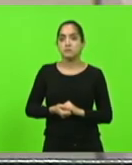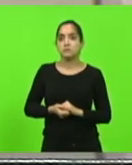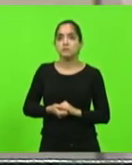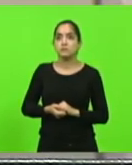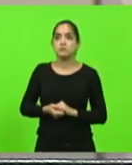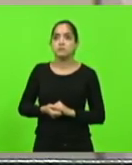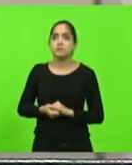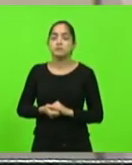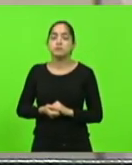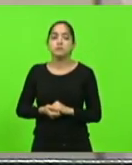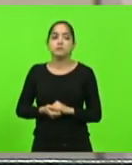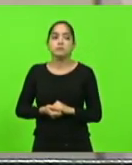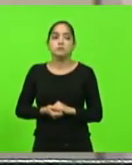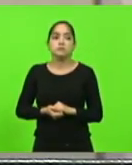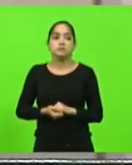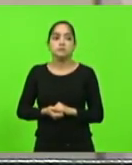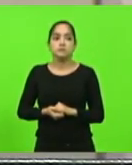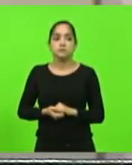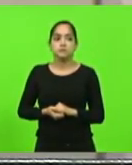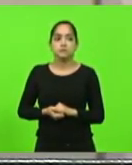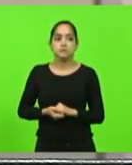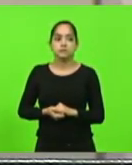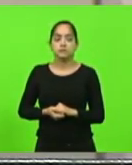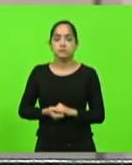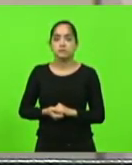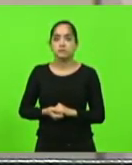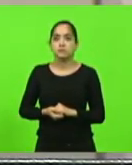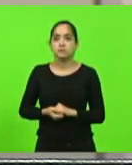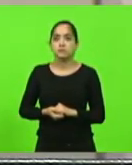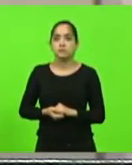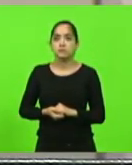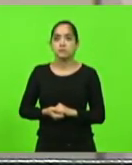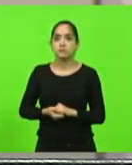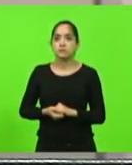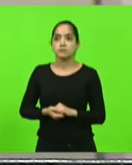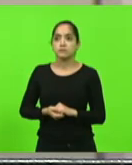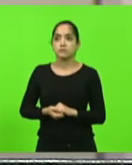Souza. O excelente será dez minutos, deputado.